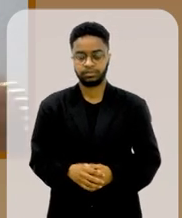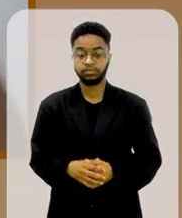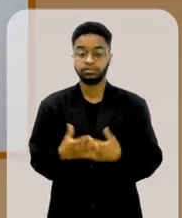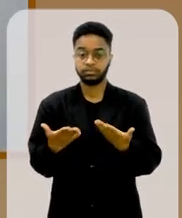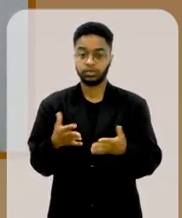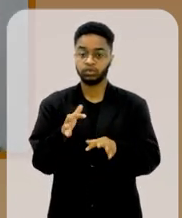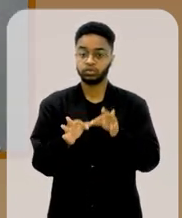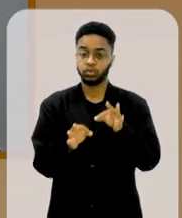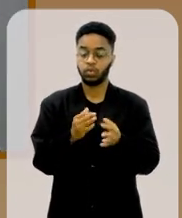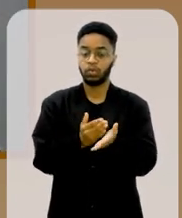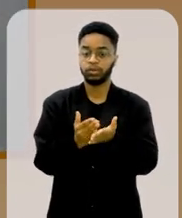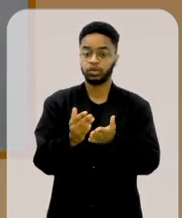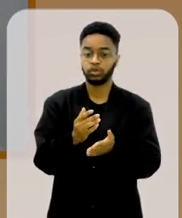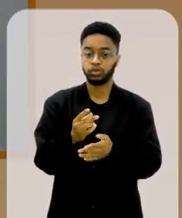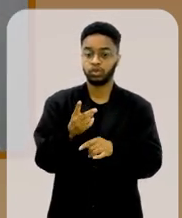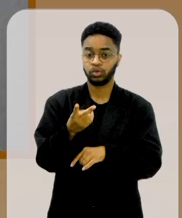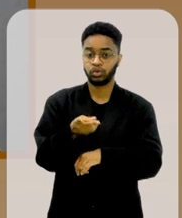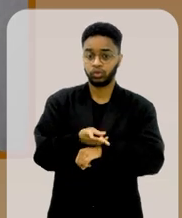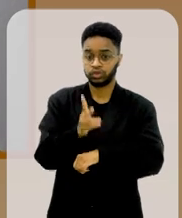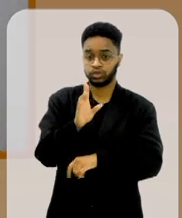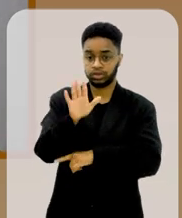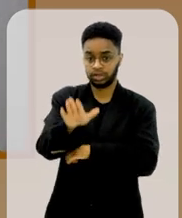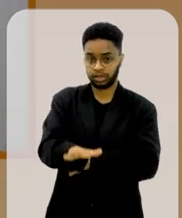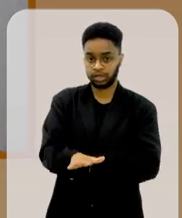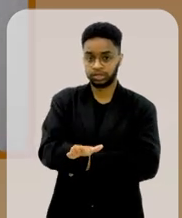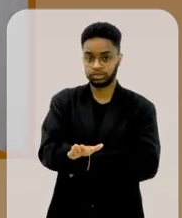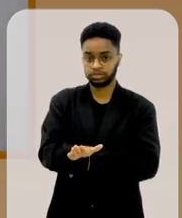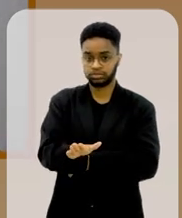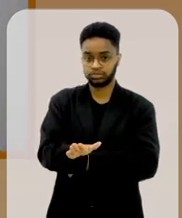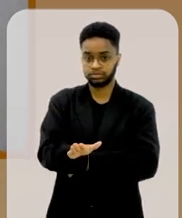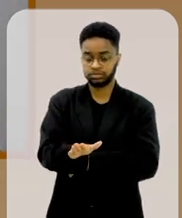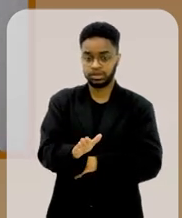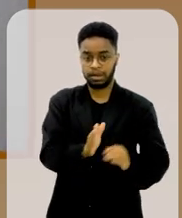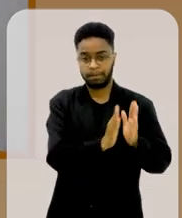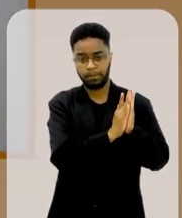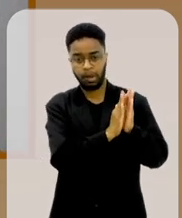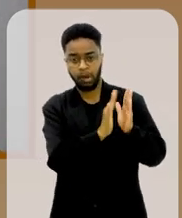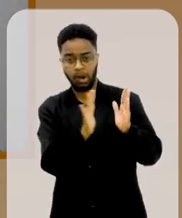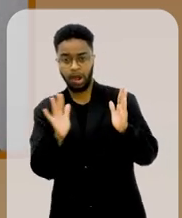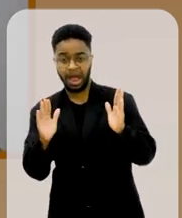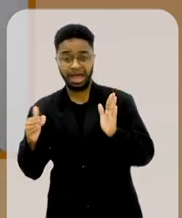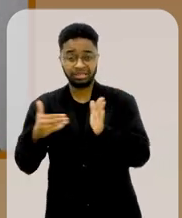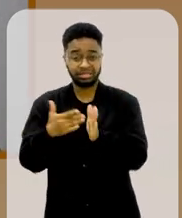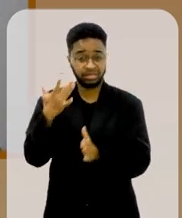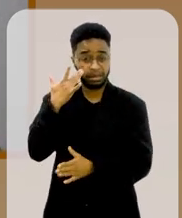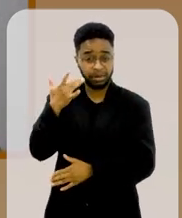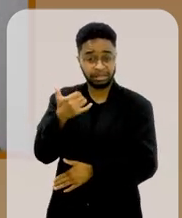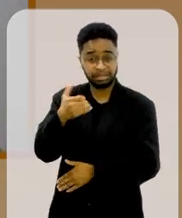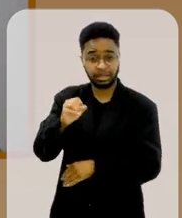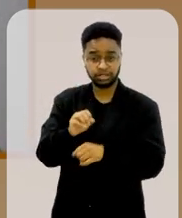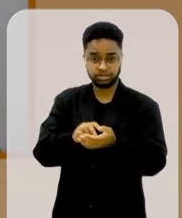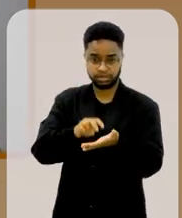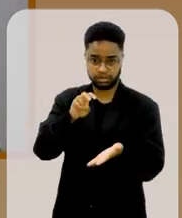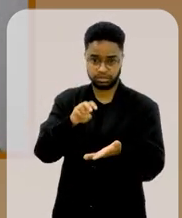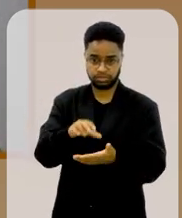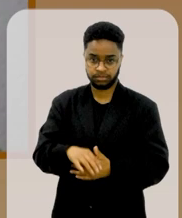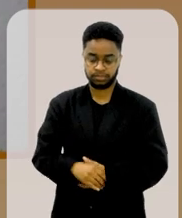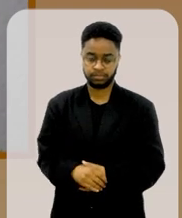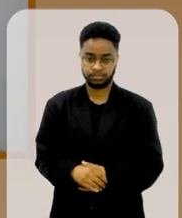O julgamento começou duas horas à tarde e terminou no dia seguinte, às dez horas da manhã.